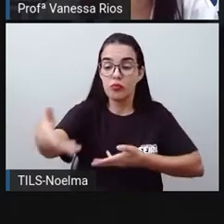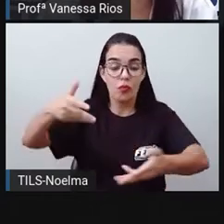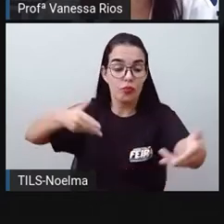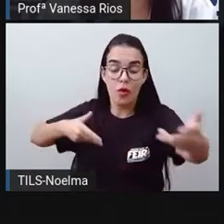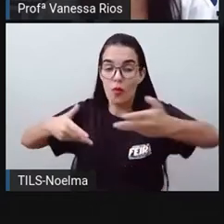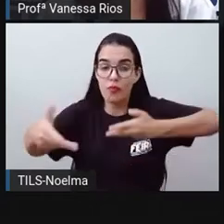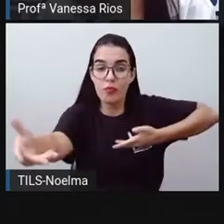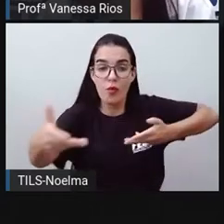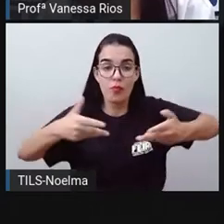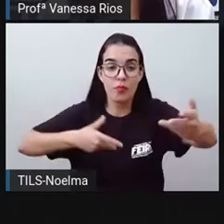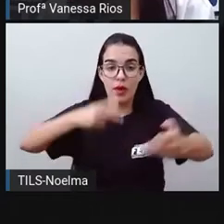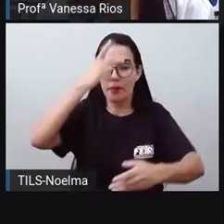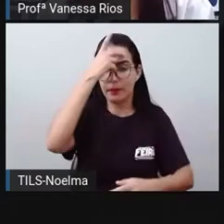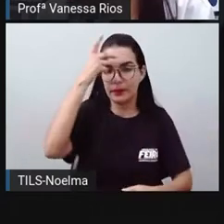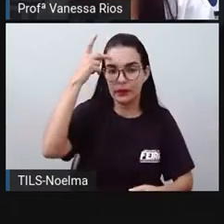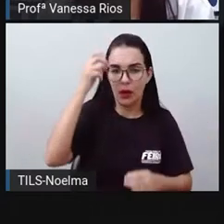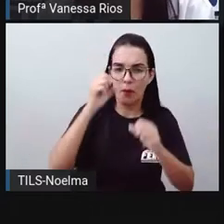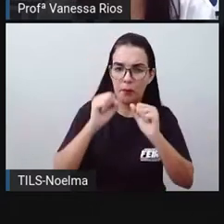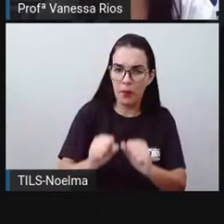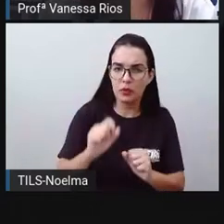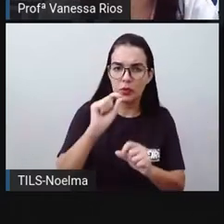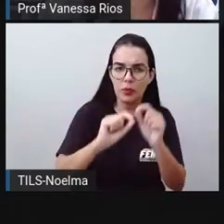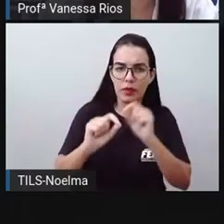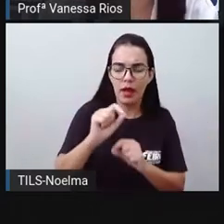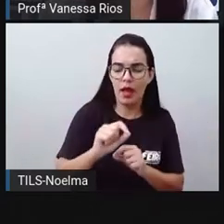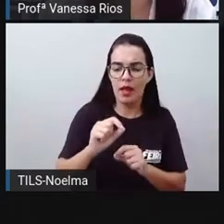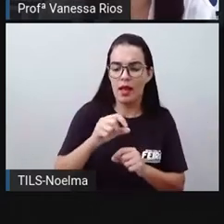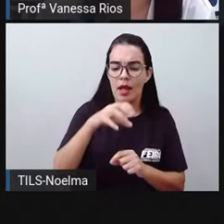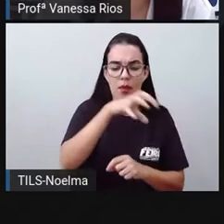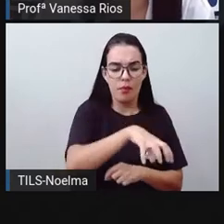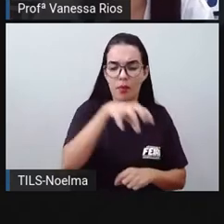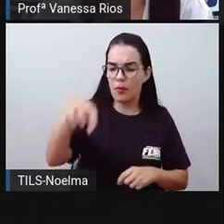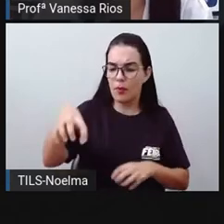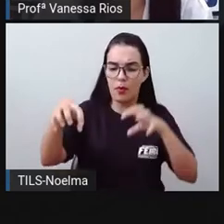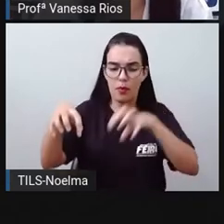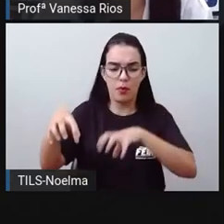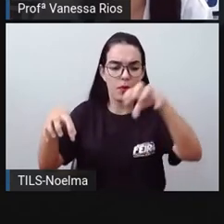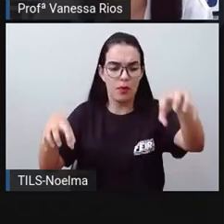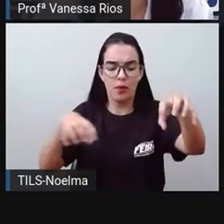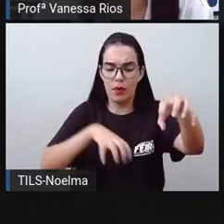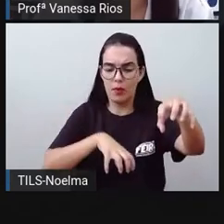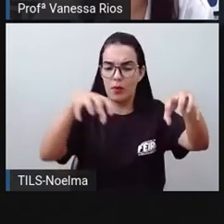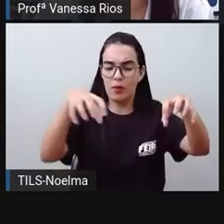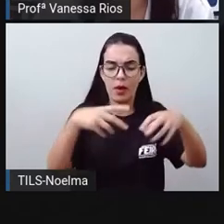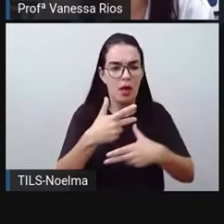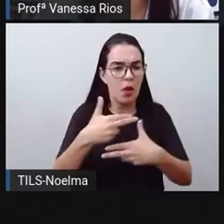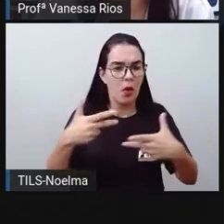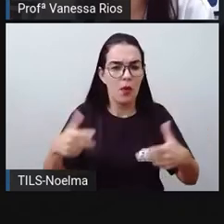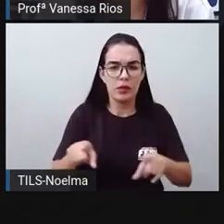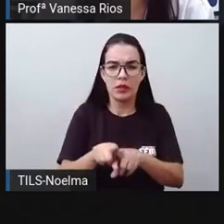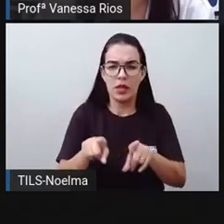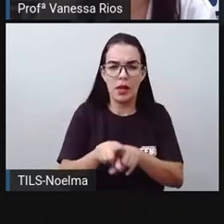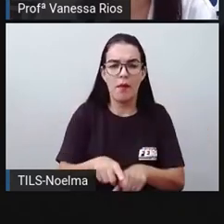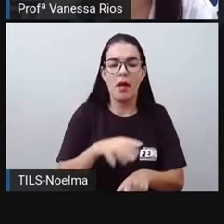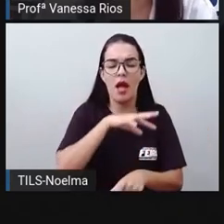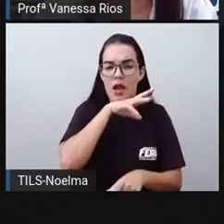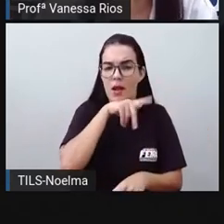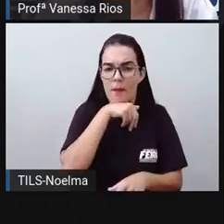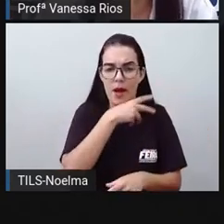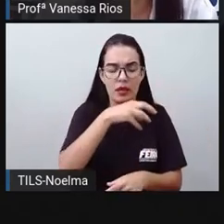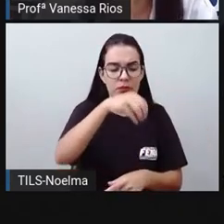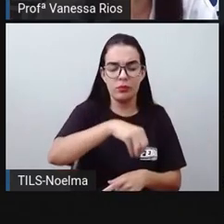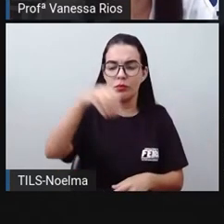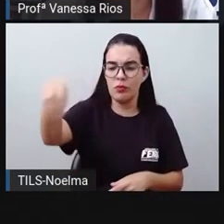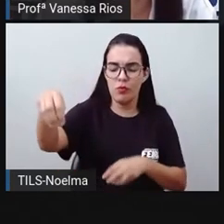eles, podemos ir de um lugar para outro, levar objetos, animais e muitas outras coisas para um